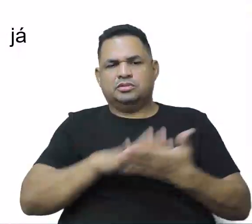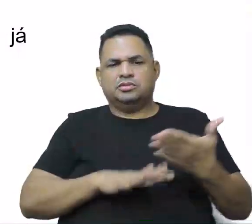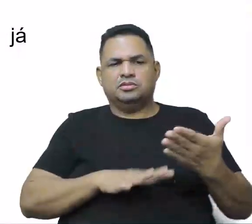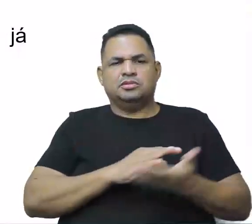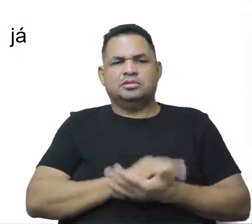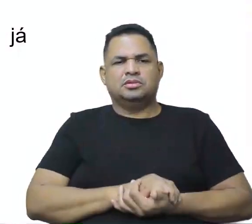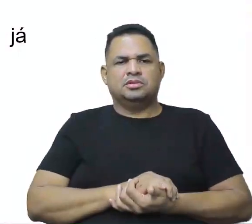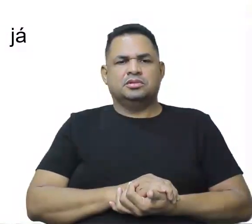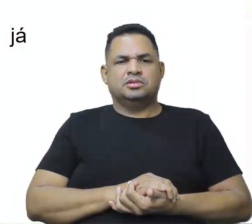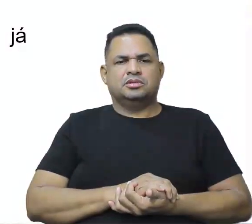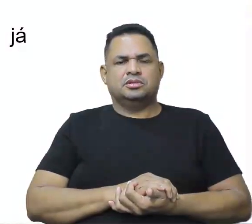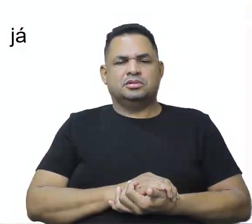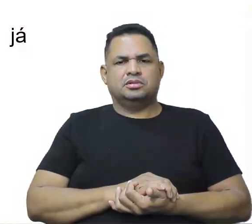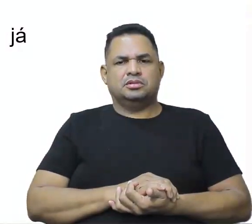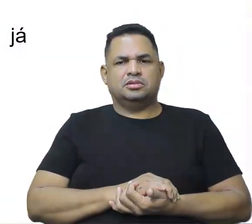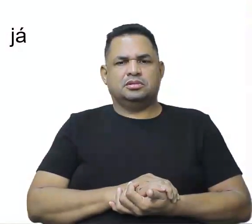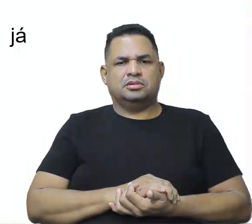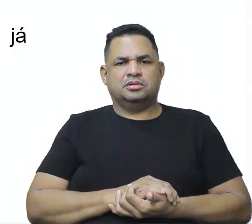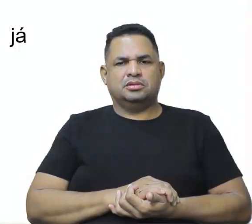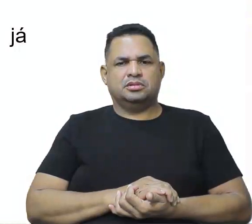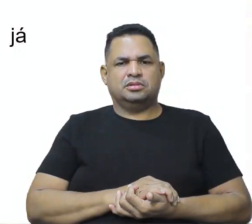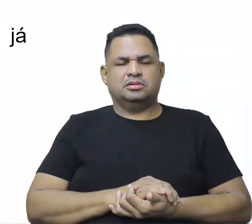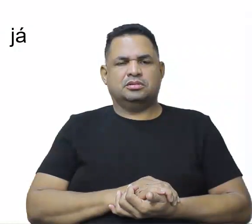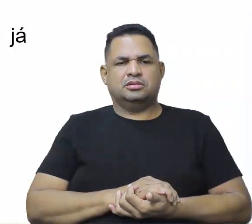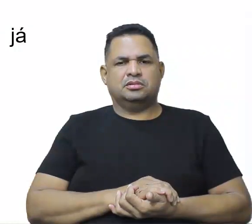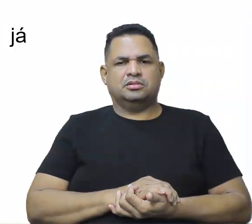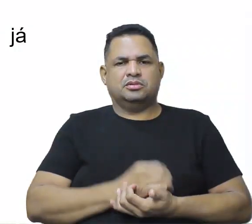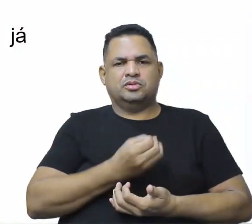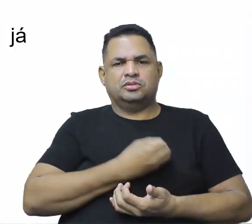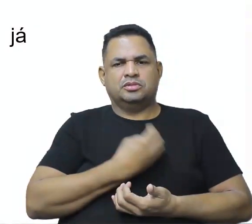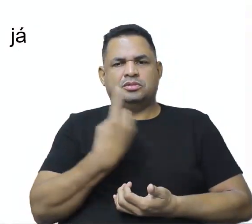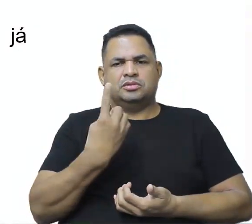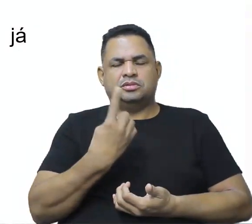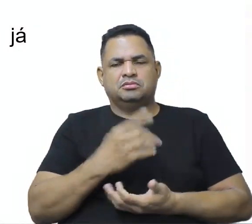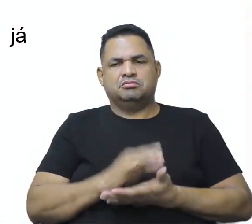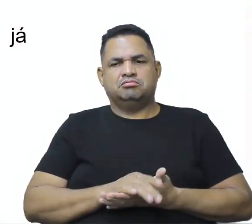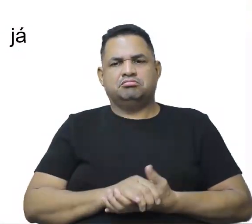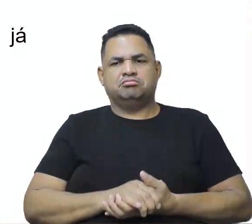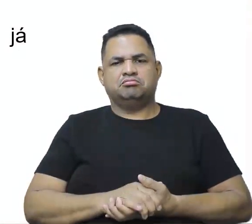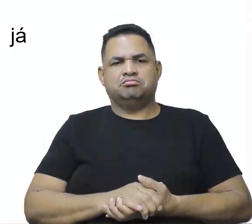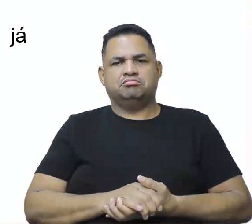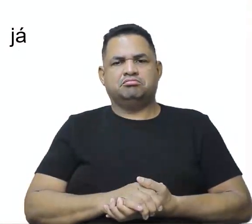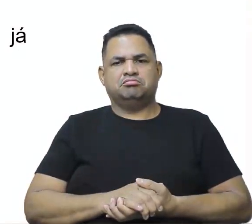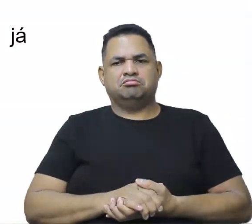nós? Olha só, a questão 1 diz assim, né?